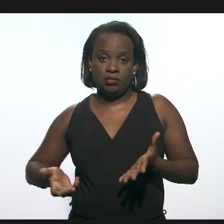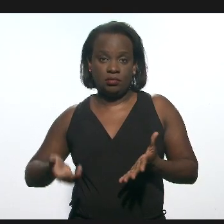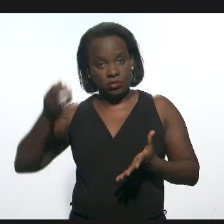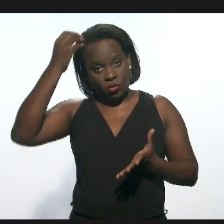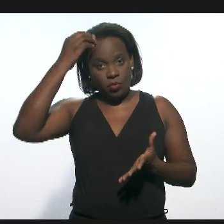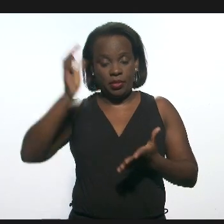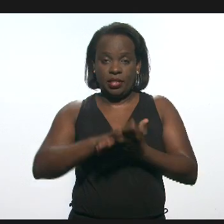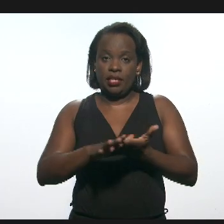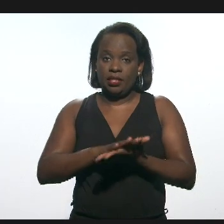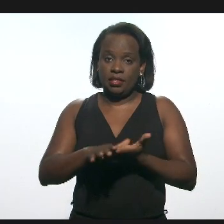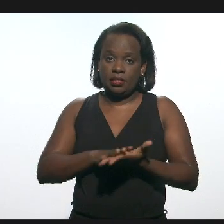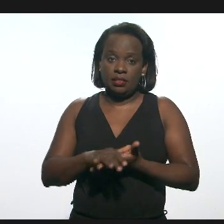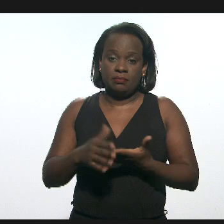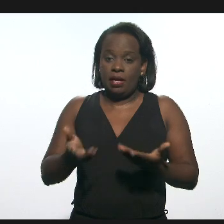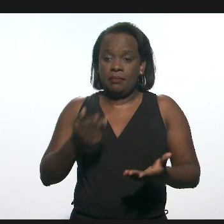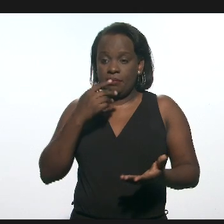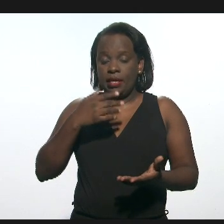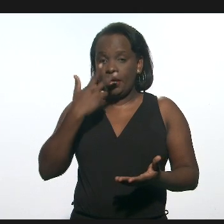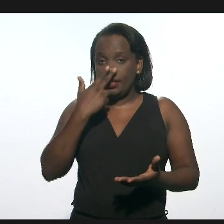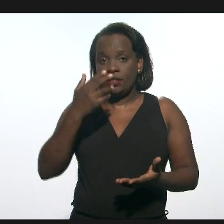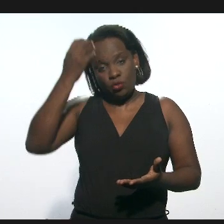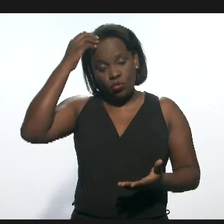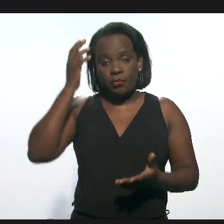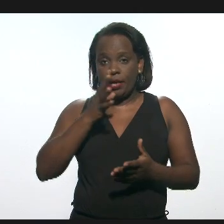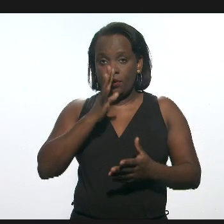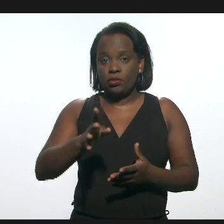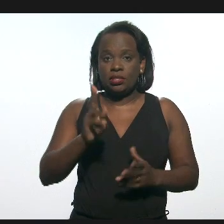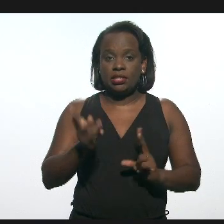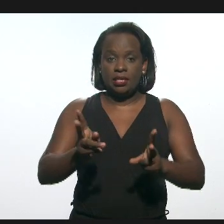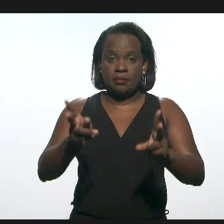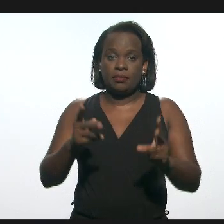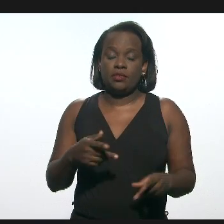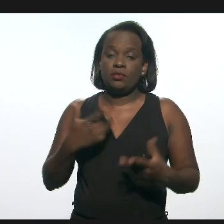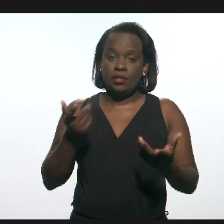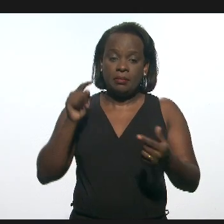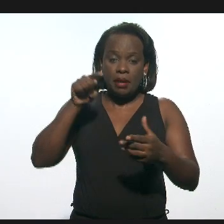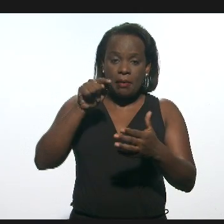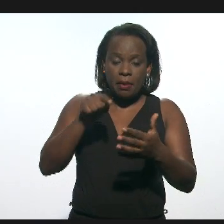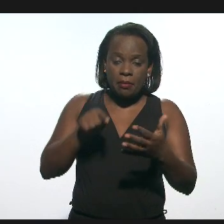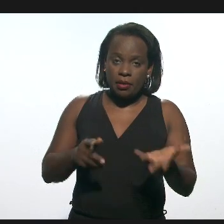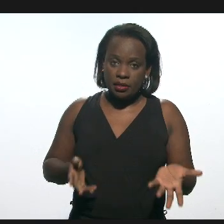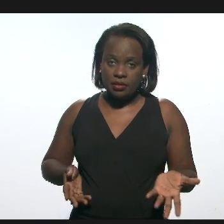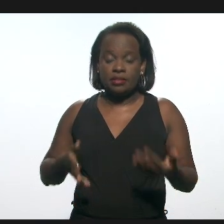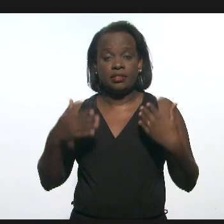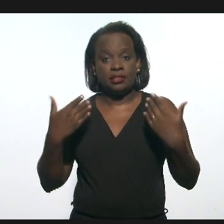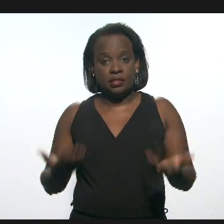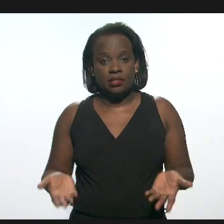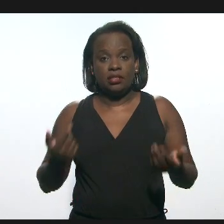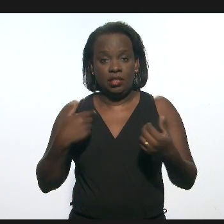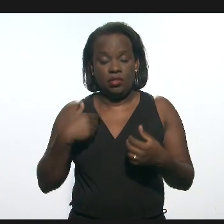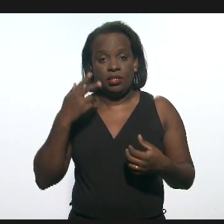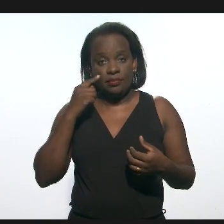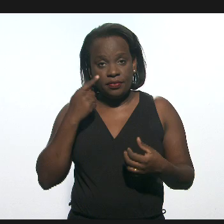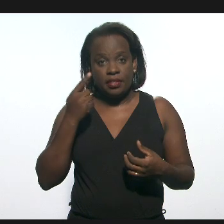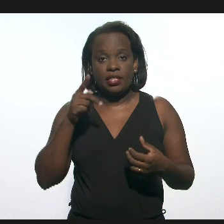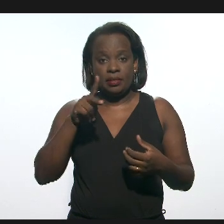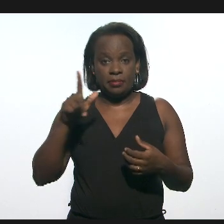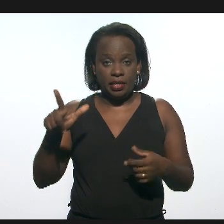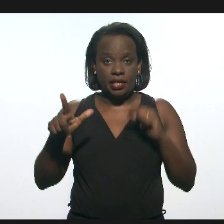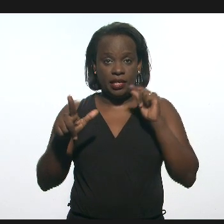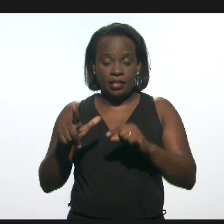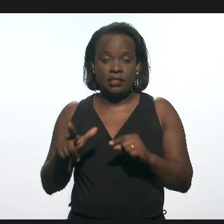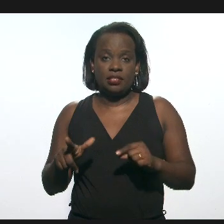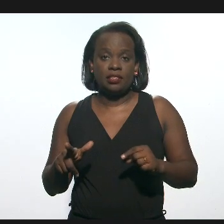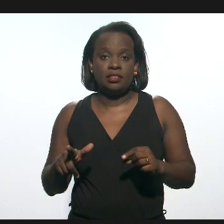implode, acaba implodindo isso, quando faz alguns apontamentos. Portanto, eu espero que este PL